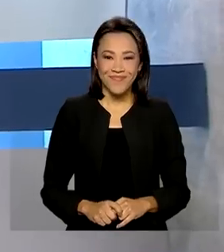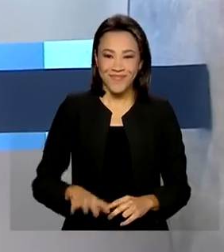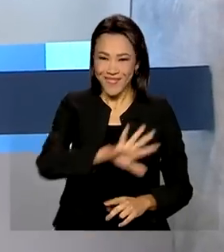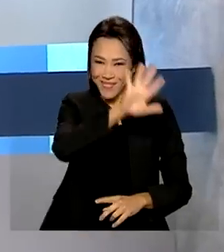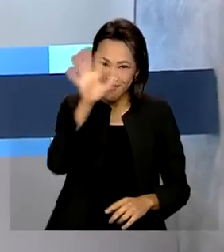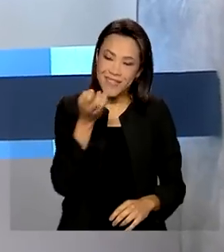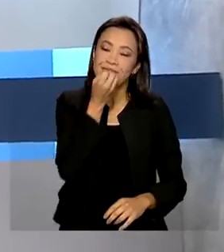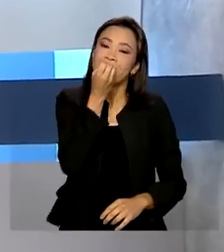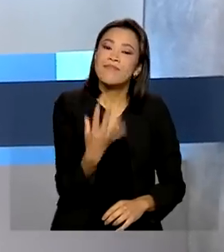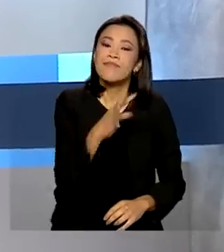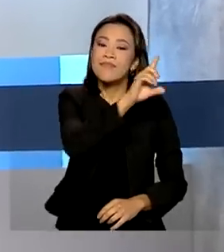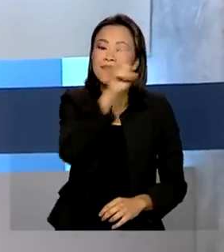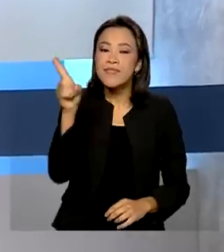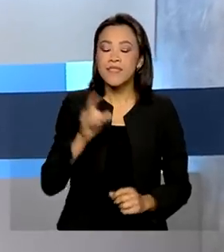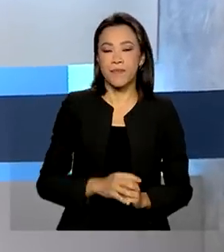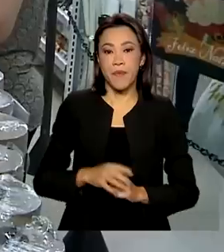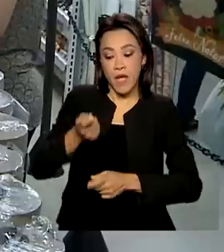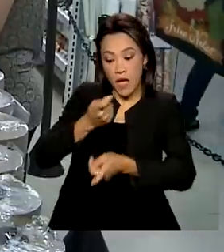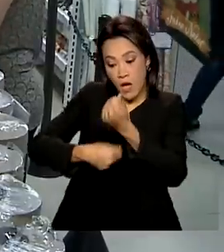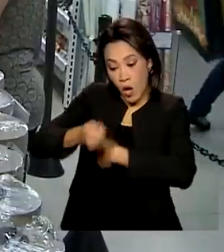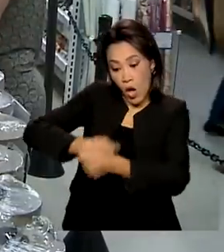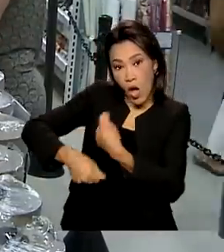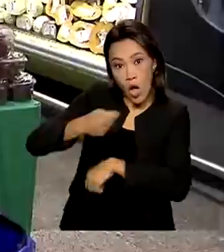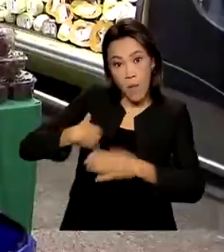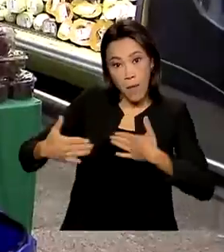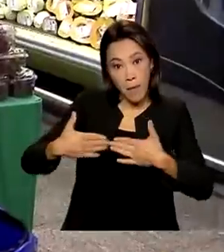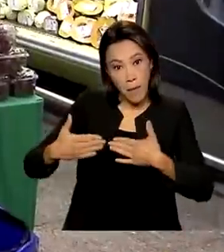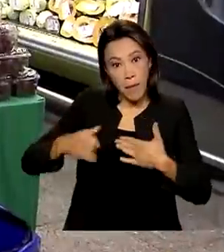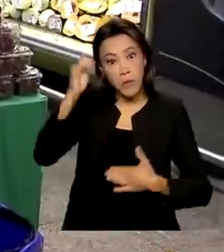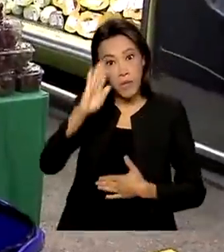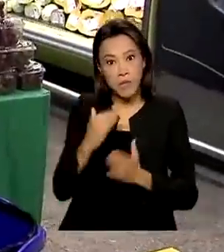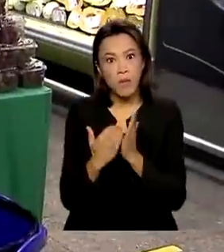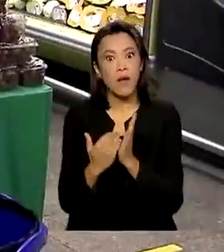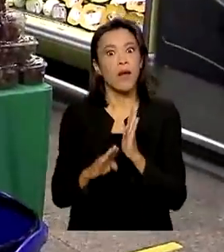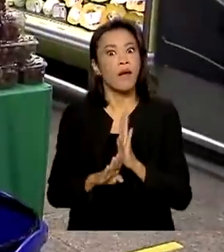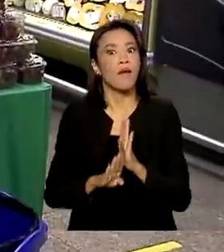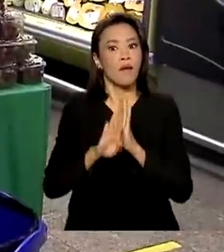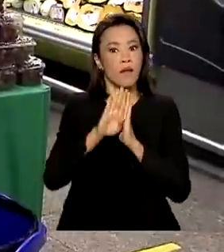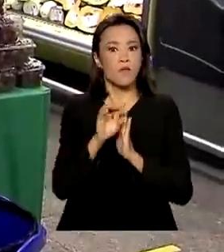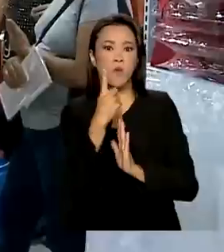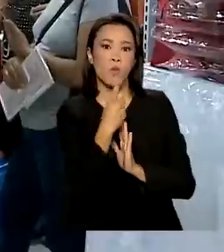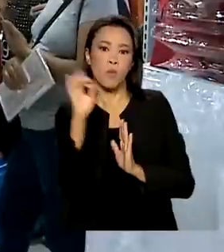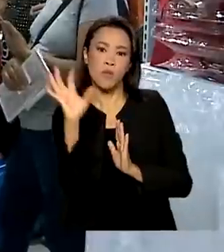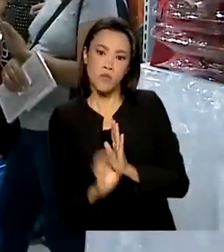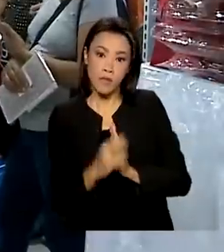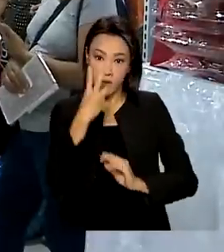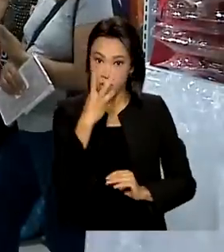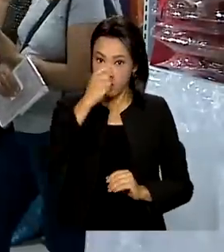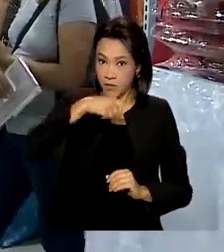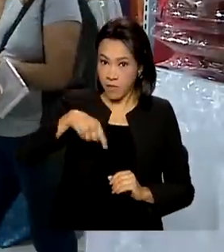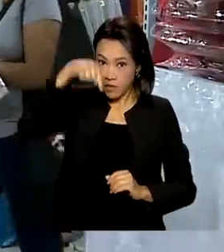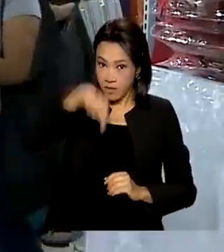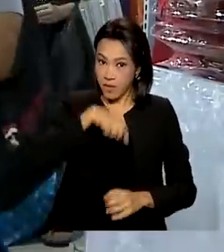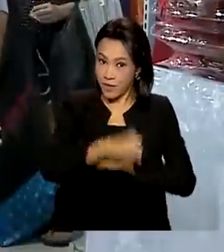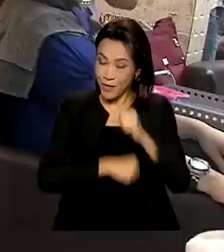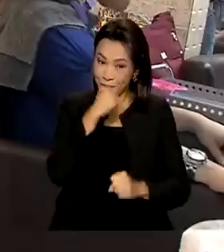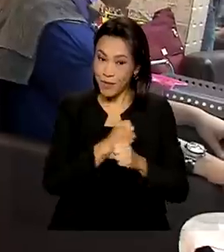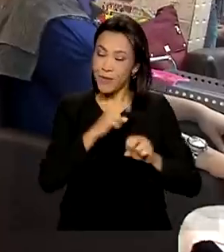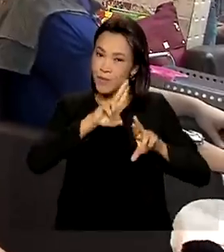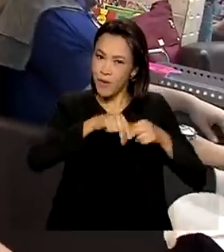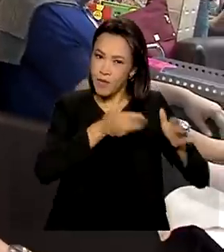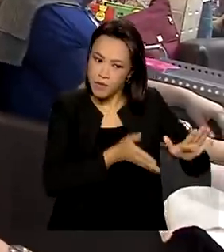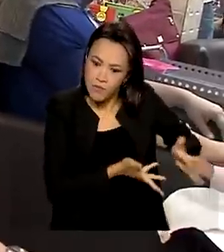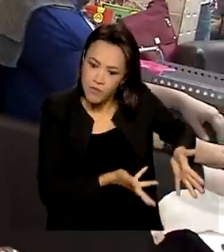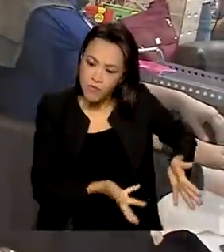Olá, bom dia! Economia brasileira cresce 1% no primeiro trimestre de 2022, impulsionada pelo